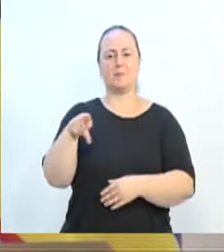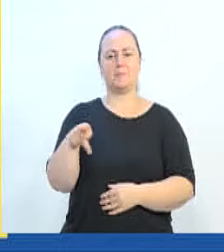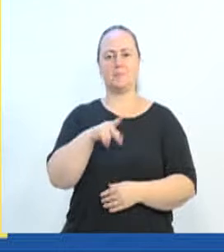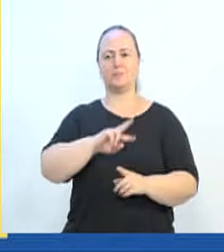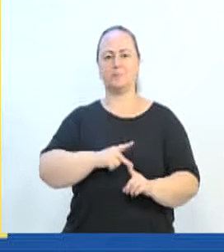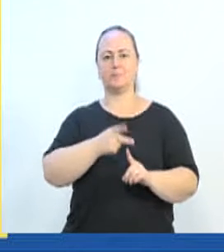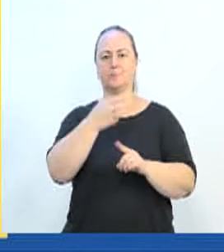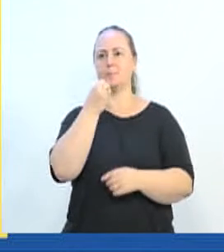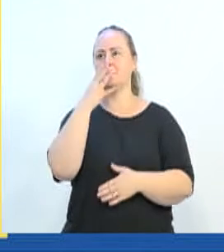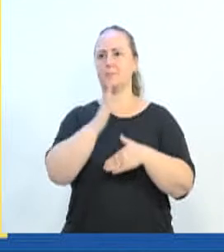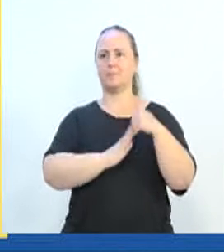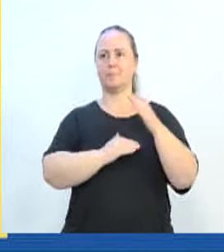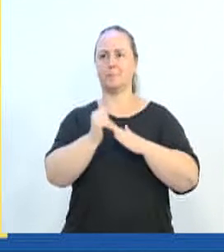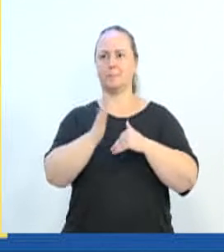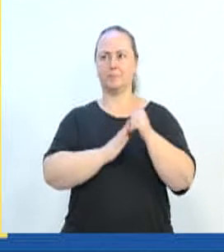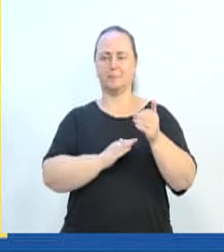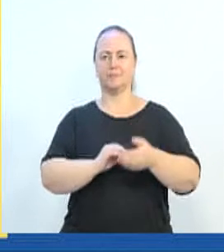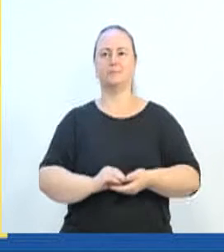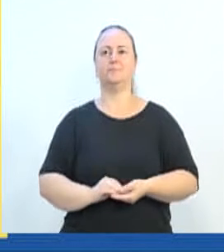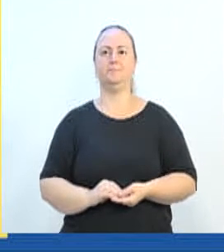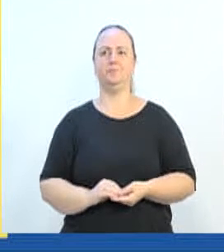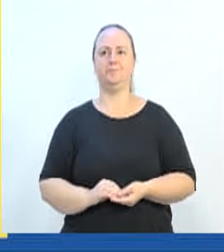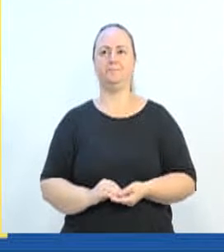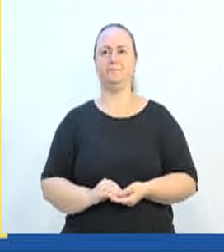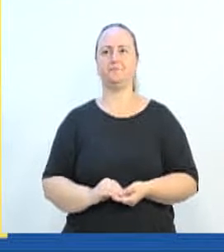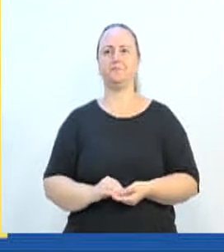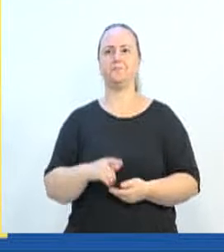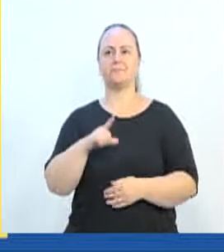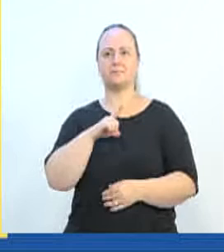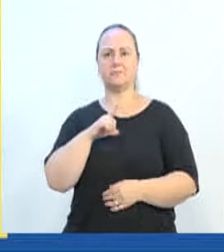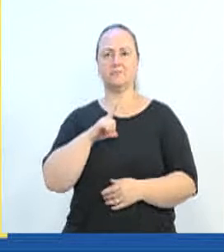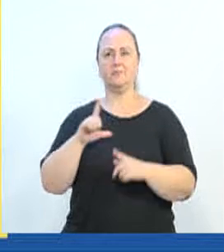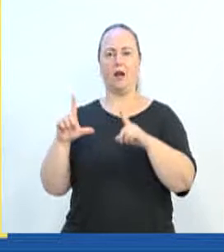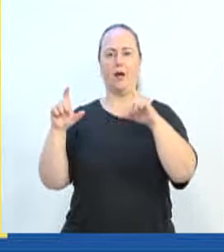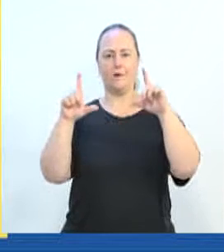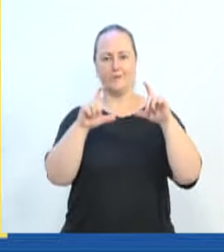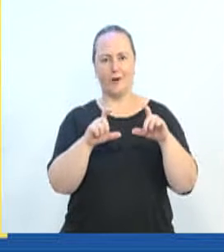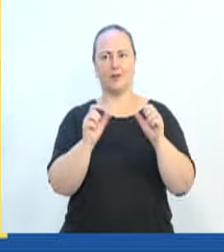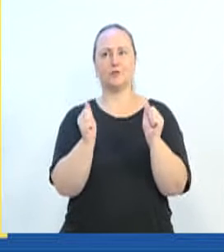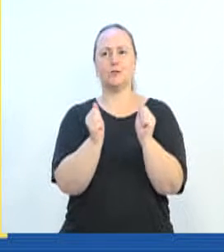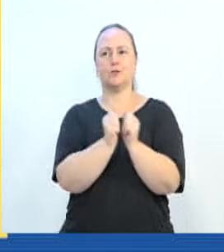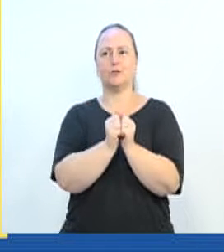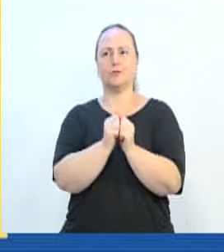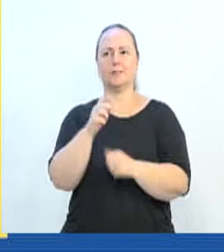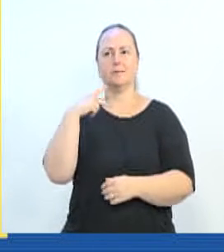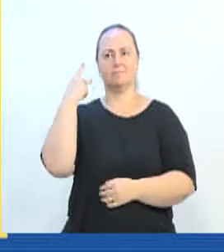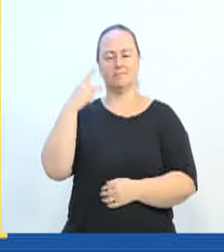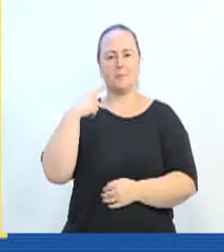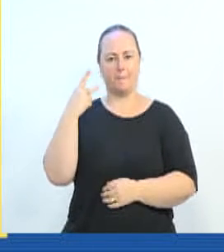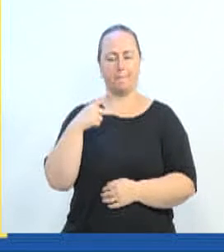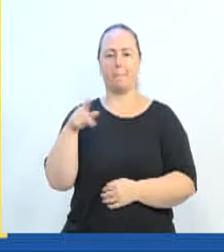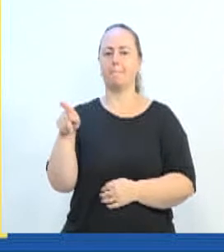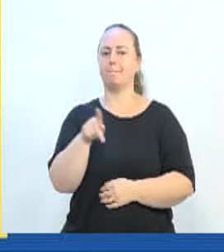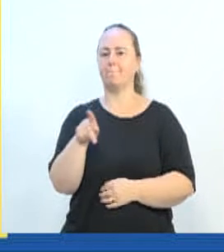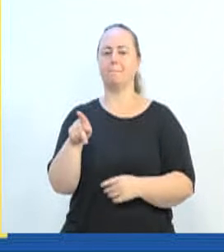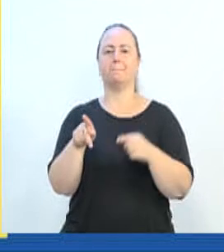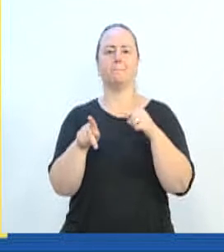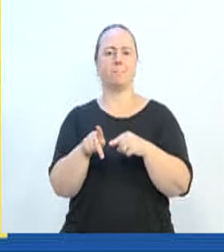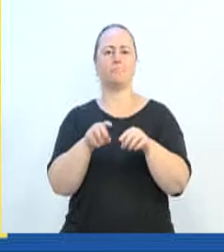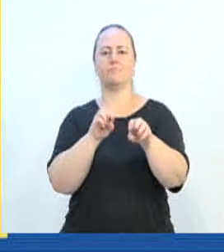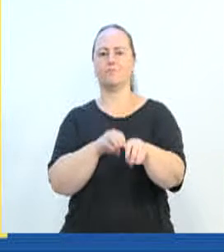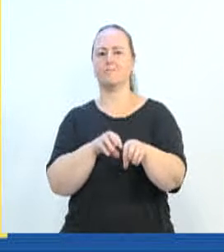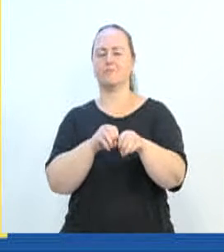de Boas Práticas. Nós temos uma foto aqui, né, Ari? Acompanhado dos colegas vereadores. Os professores, assim como a educação,